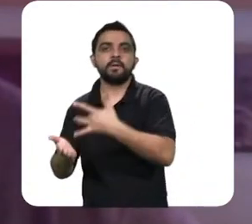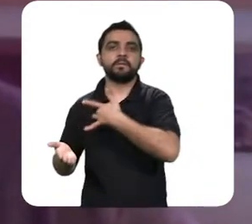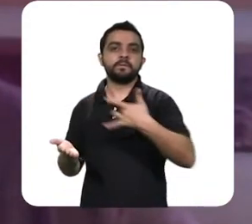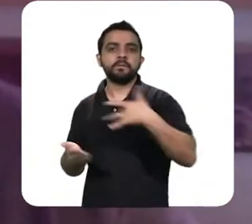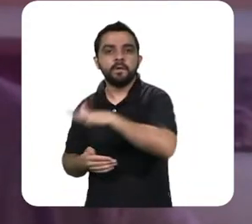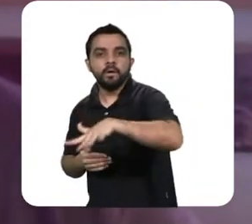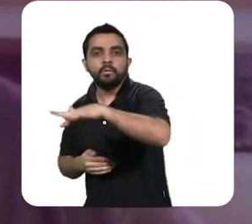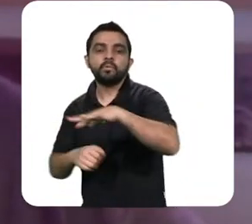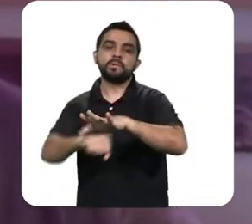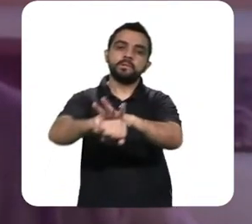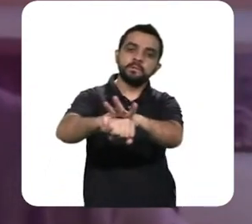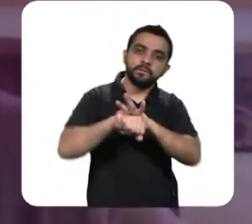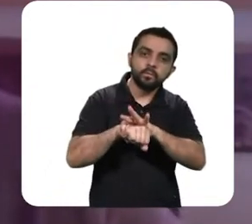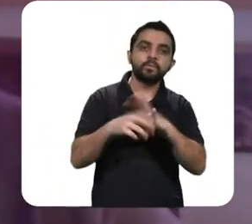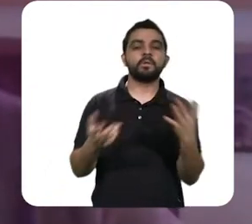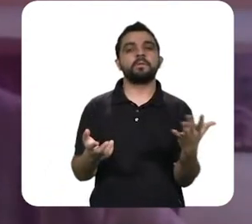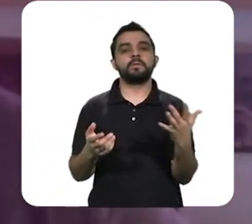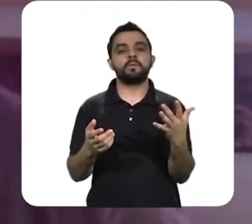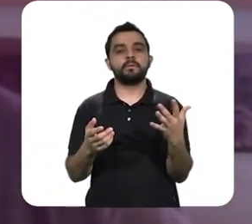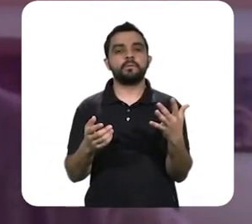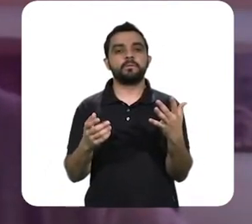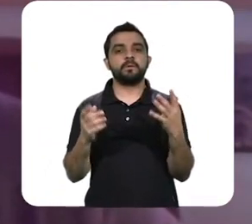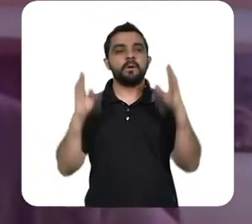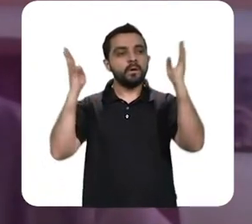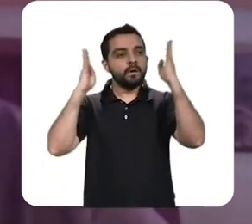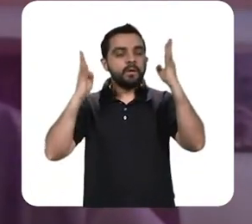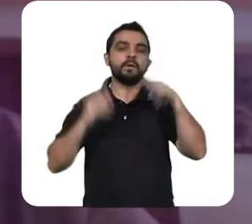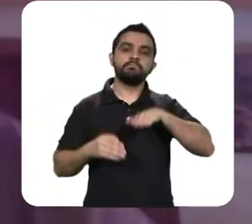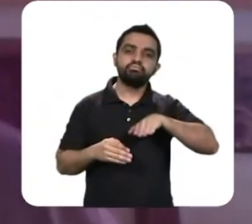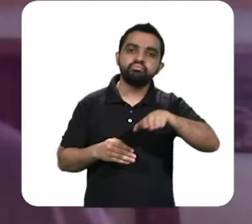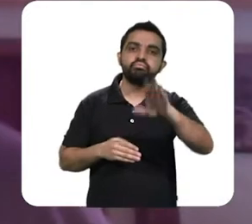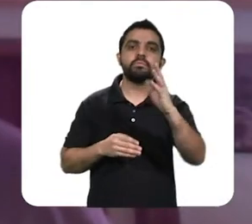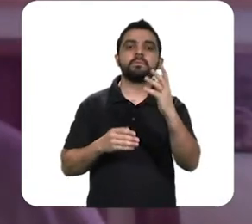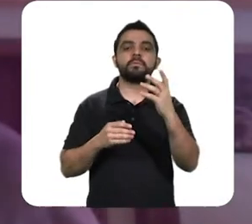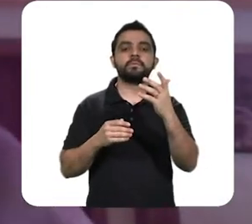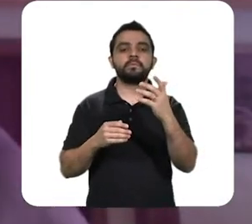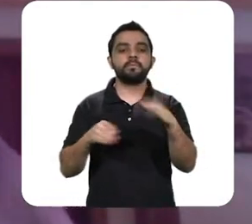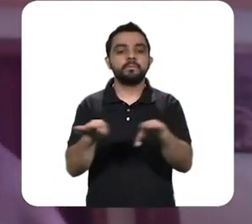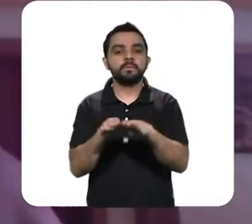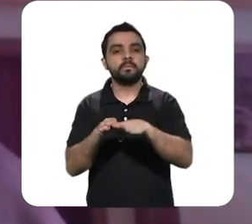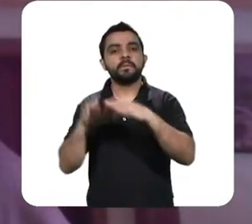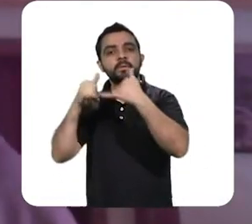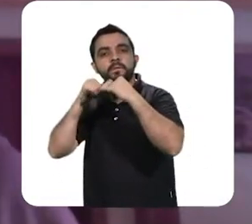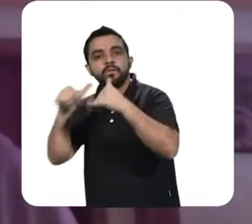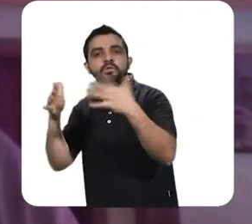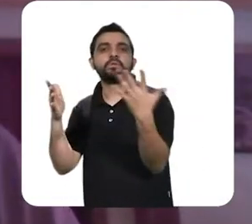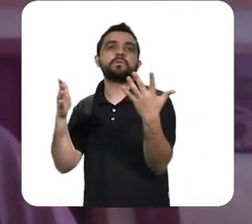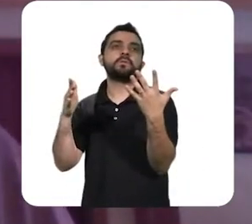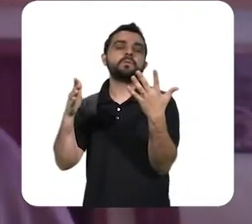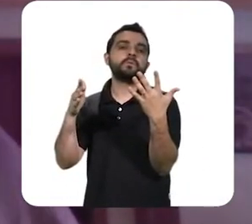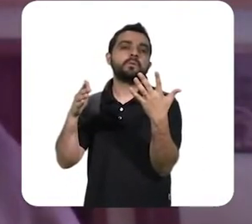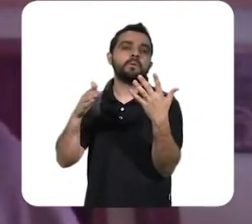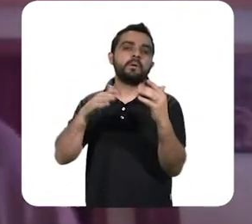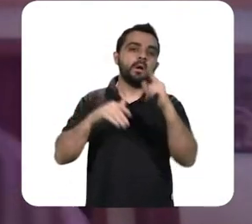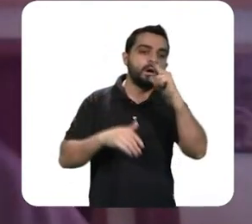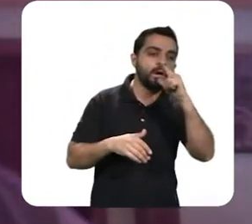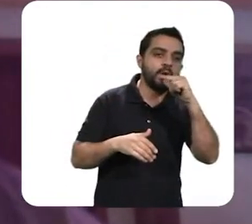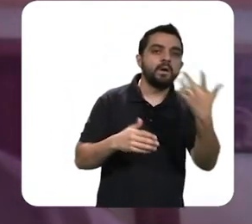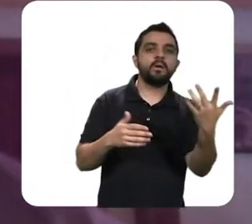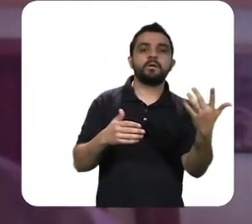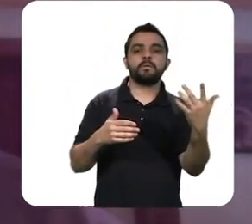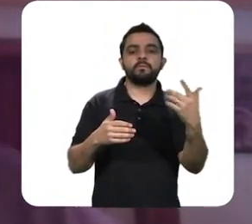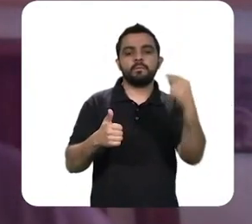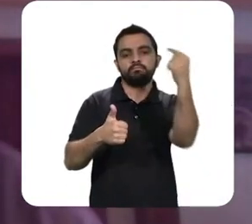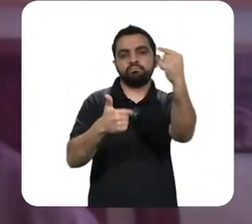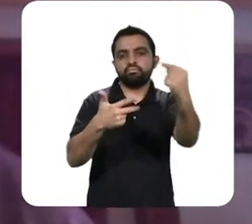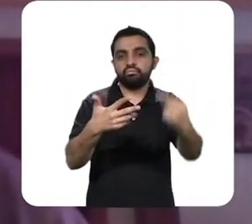segurança o pessoal do abastecimento o pessoal que produz energia elétrica é a água o pessoal dos transportes e outros tantos que a pode citar